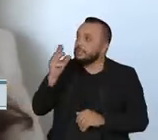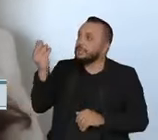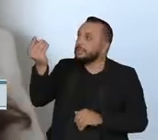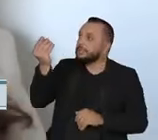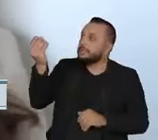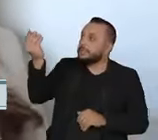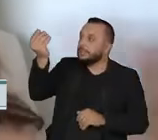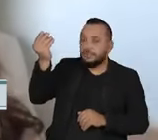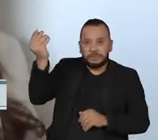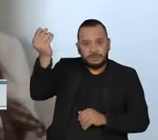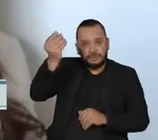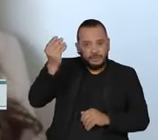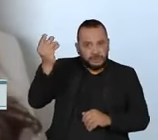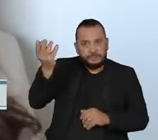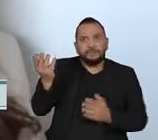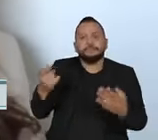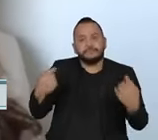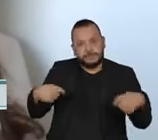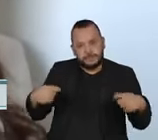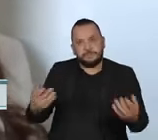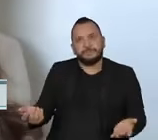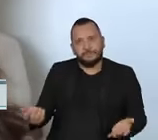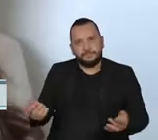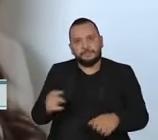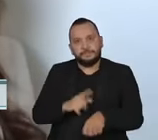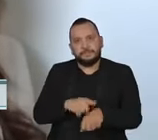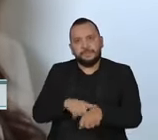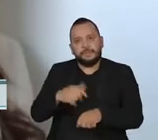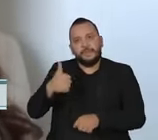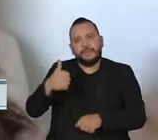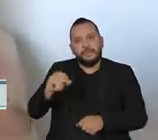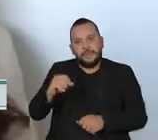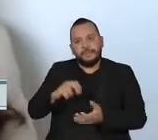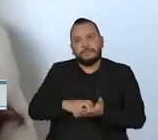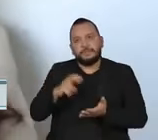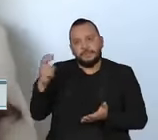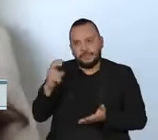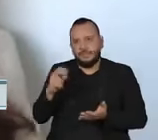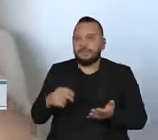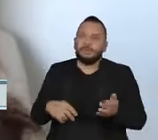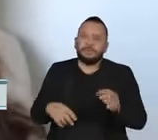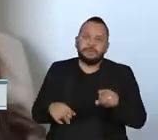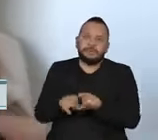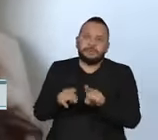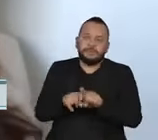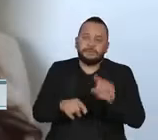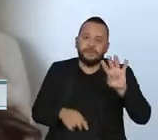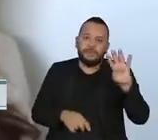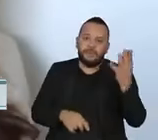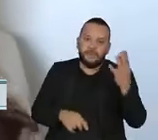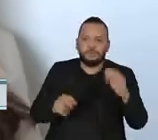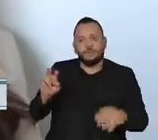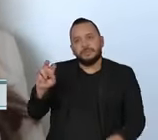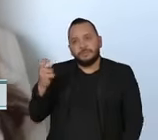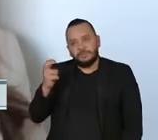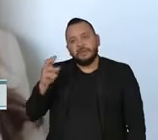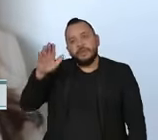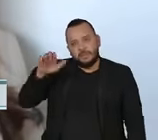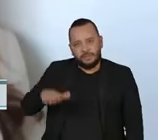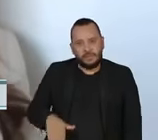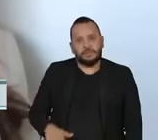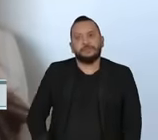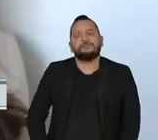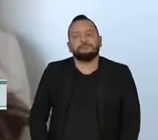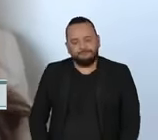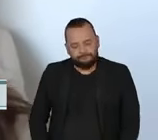mais baixa, como, por exemplo, entre 10 horas da manhã, 4, 5 horas da tarde. Esse